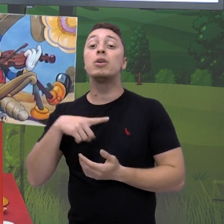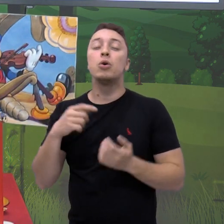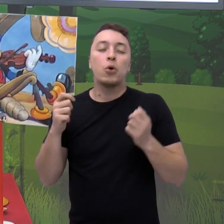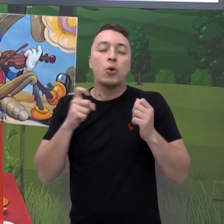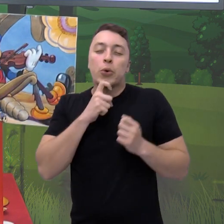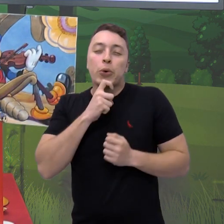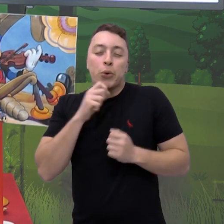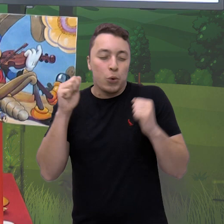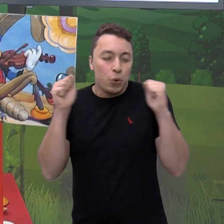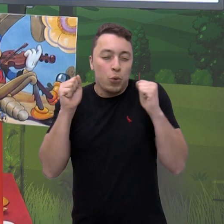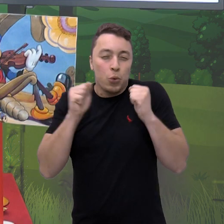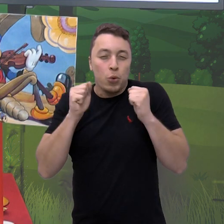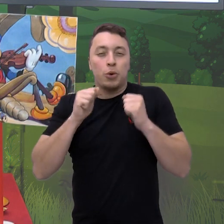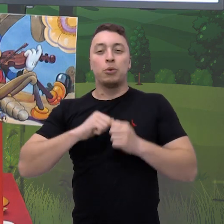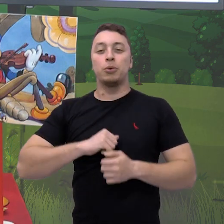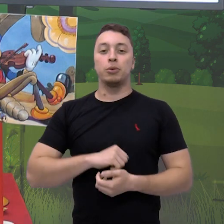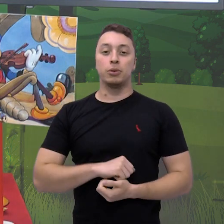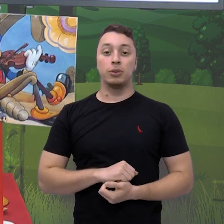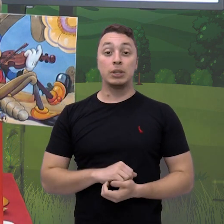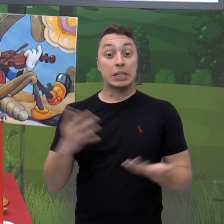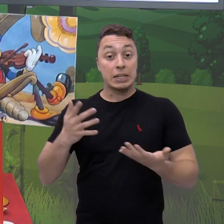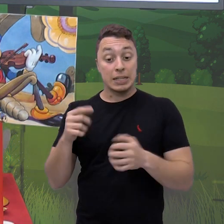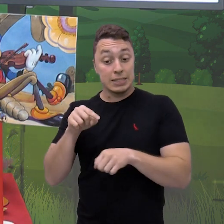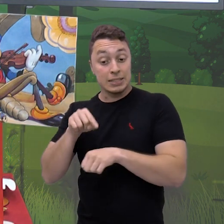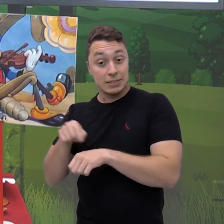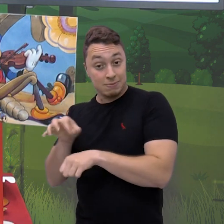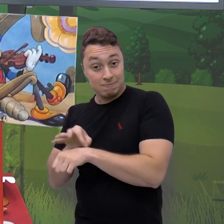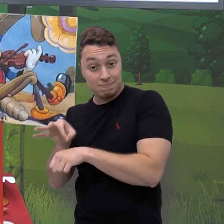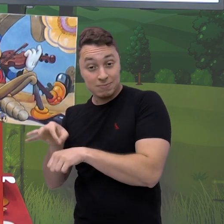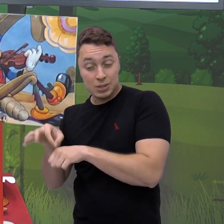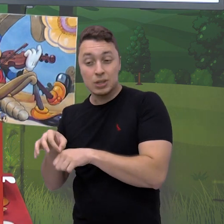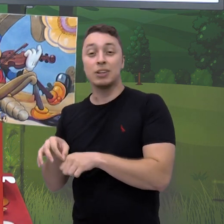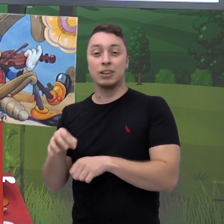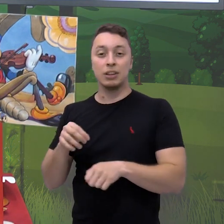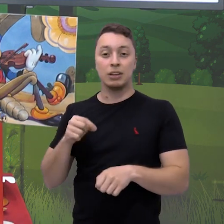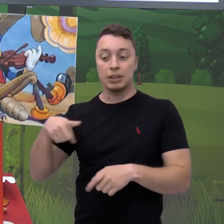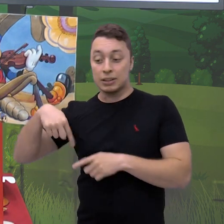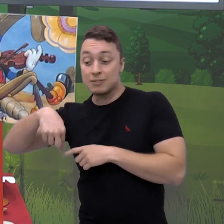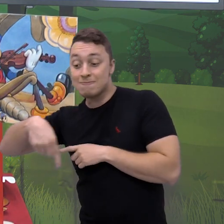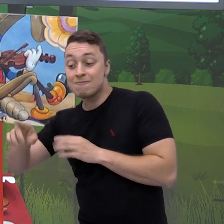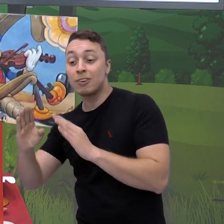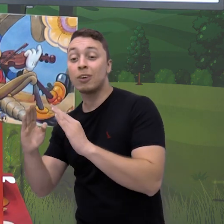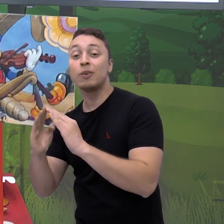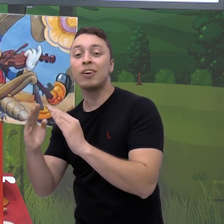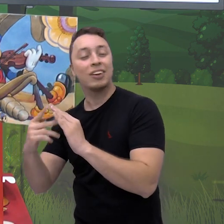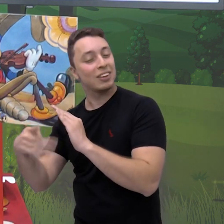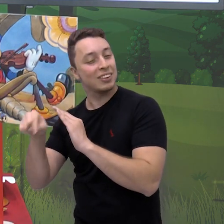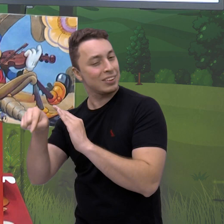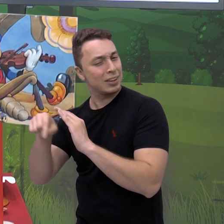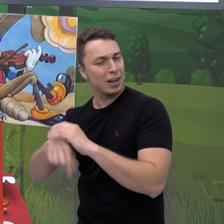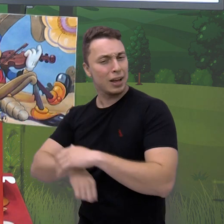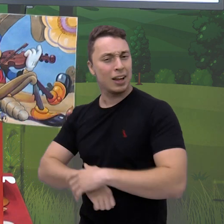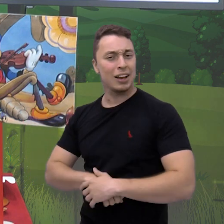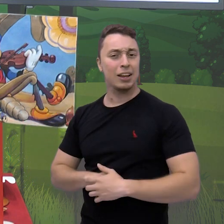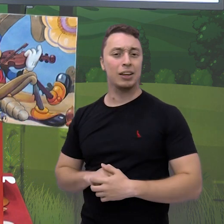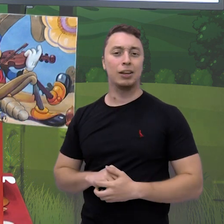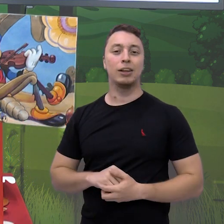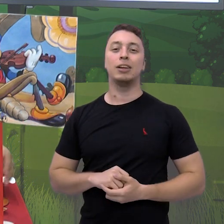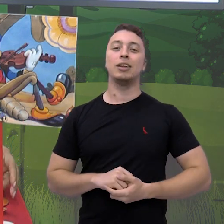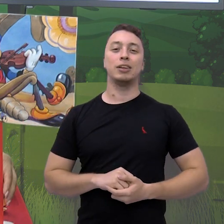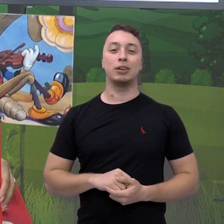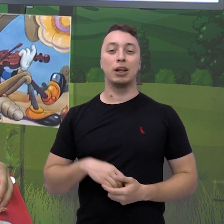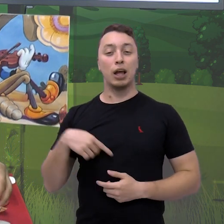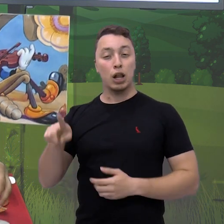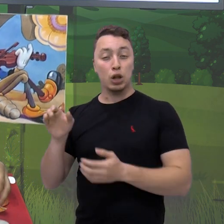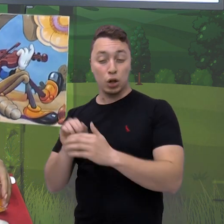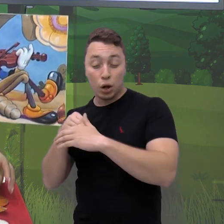E agora as formiguinhas todas correram para o formigueiro. Elas já estavam, olha, com todo o